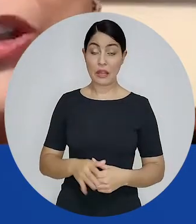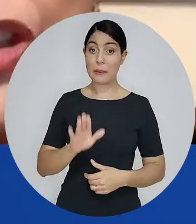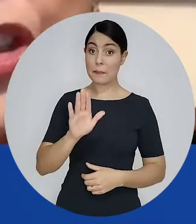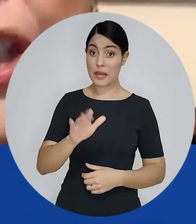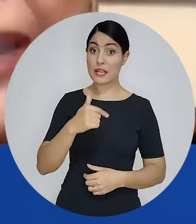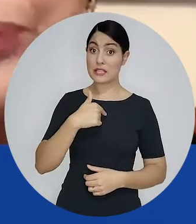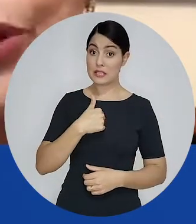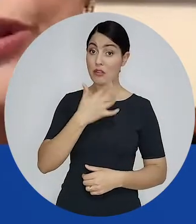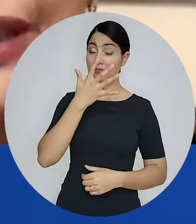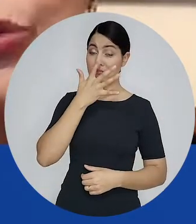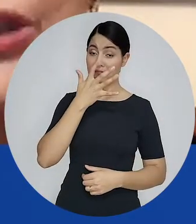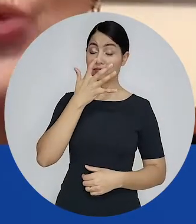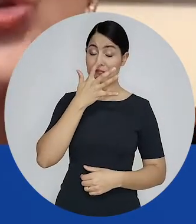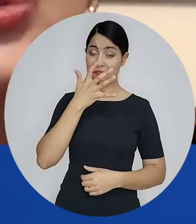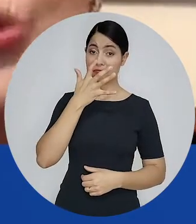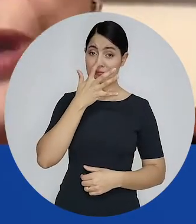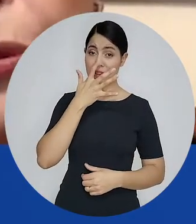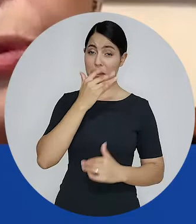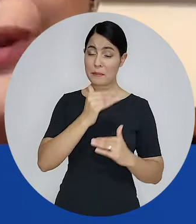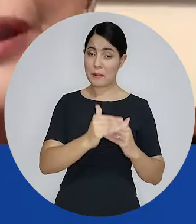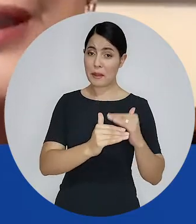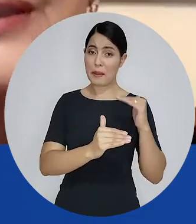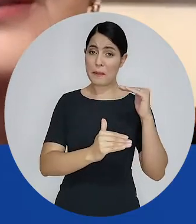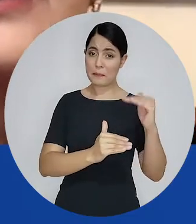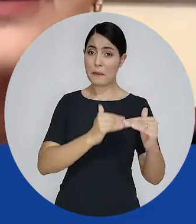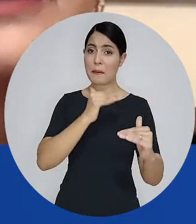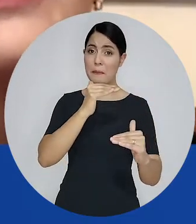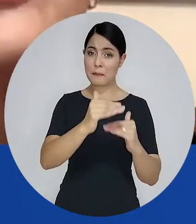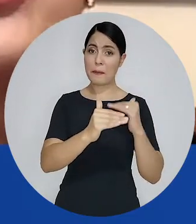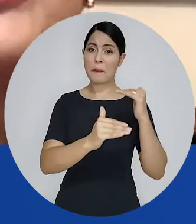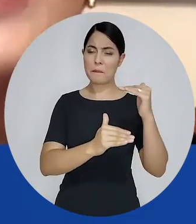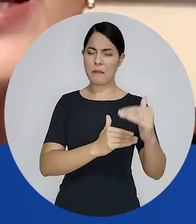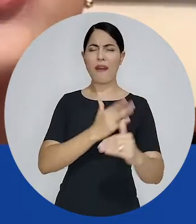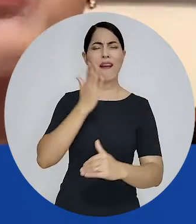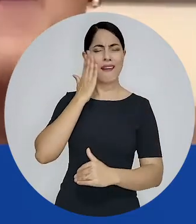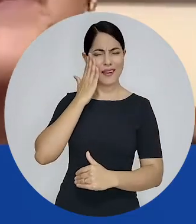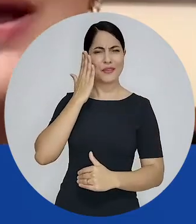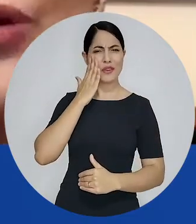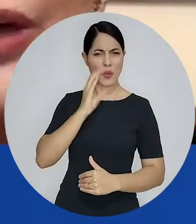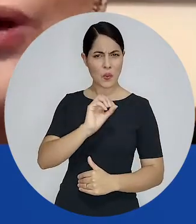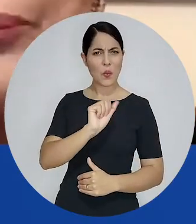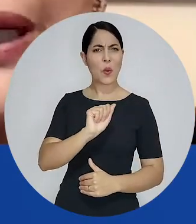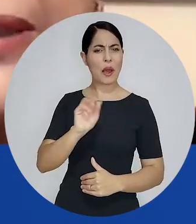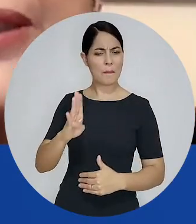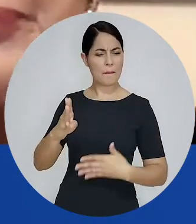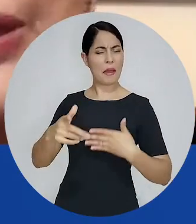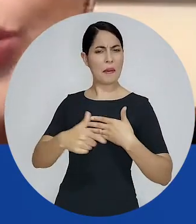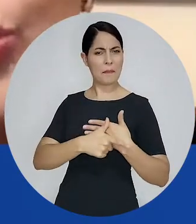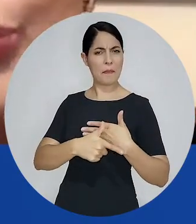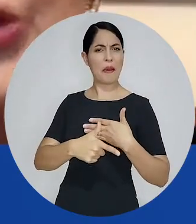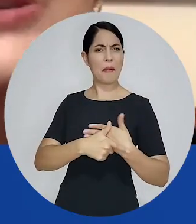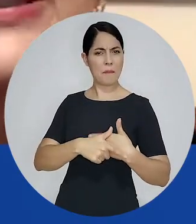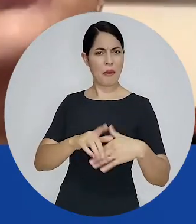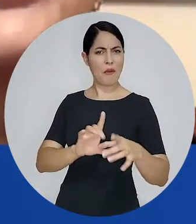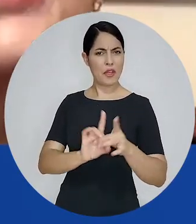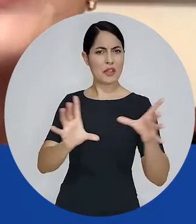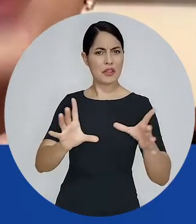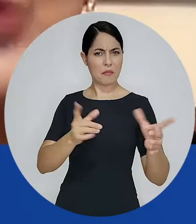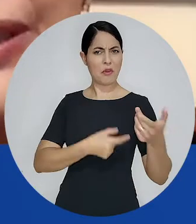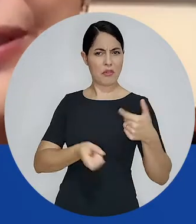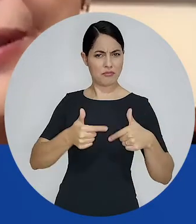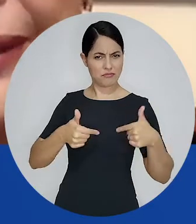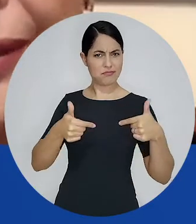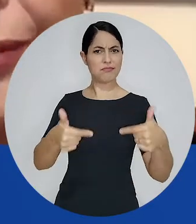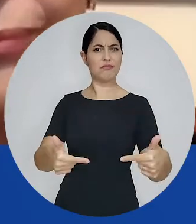assisti a esse processo ser construído, você entende? Eu sei o papel que a OAB desempenhou no processo de